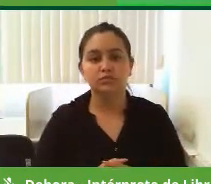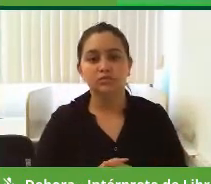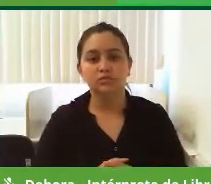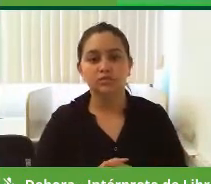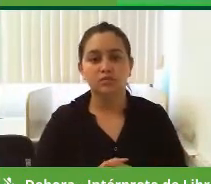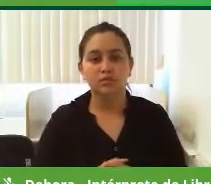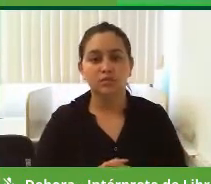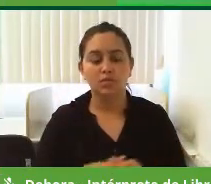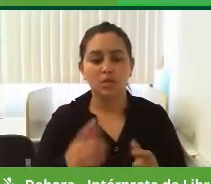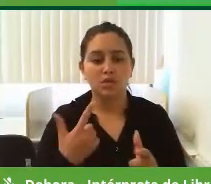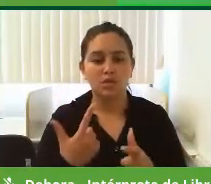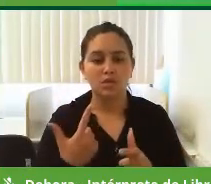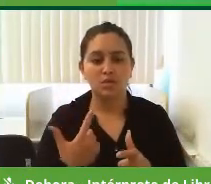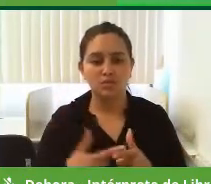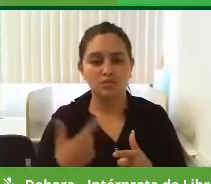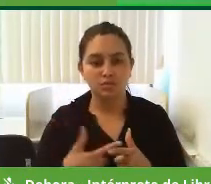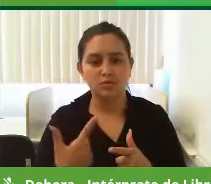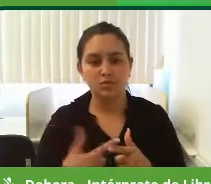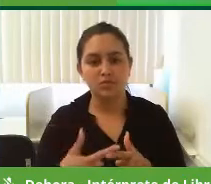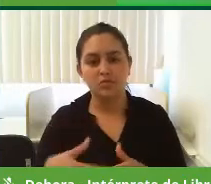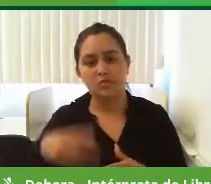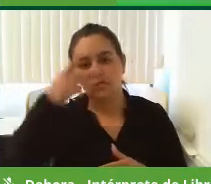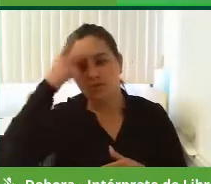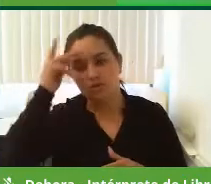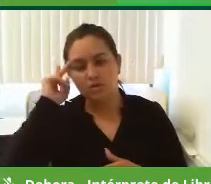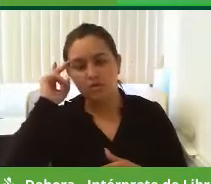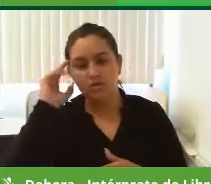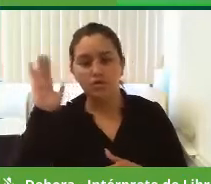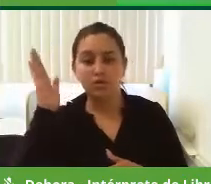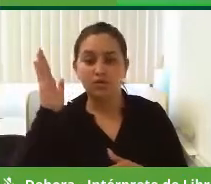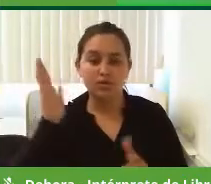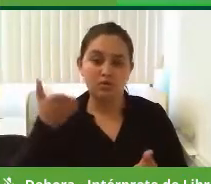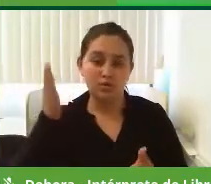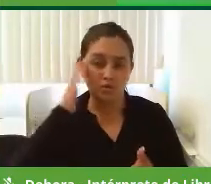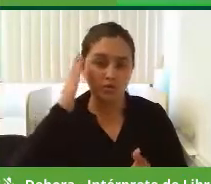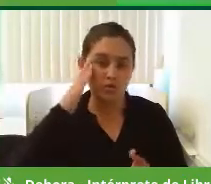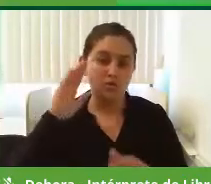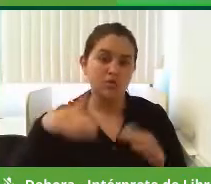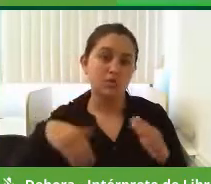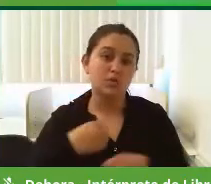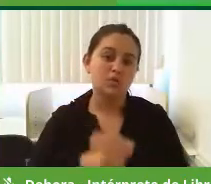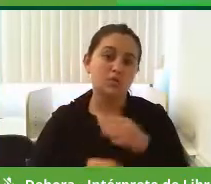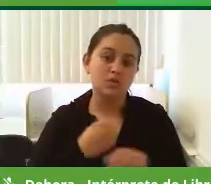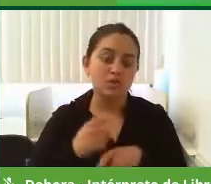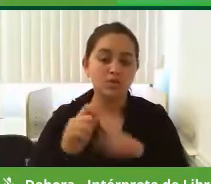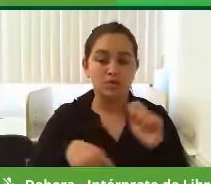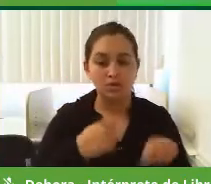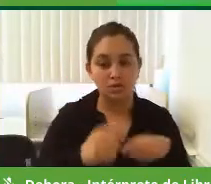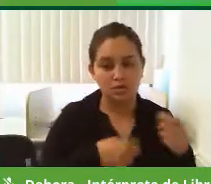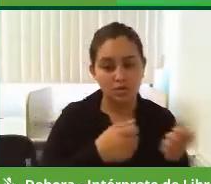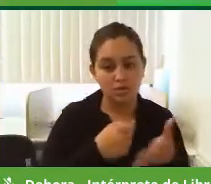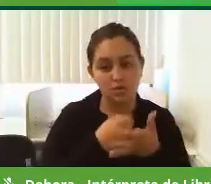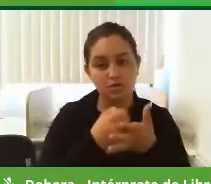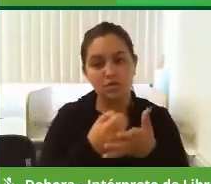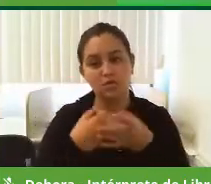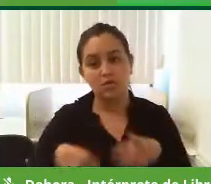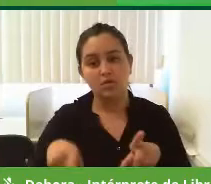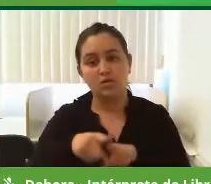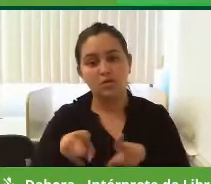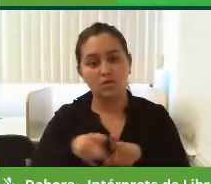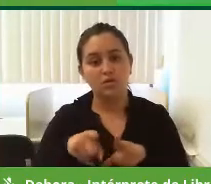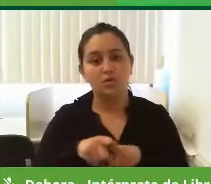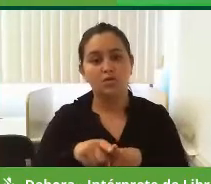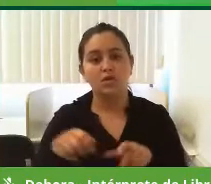Porque o funcionário público de carreira, ele já sabe quantos anos está lá dentro, ele sabe como administrar e ajuda, ele